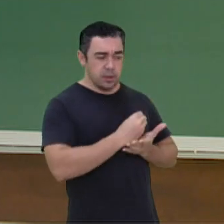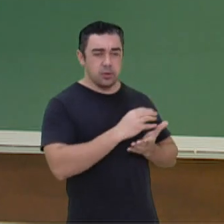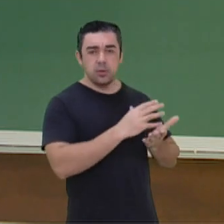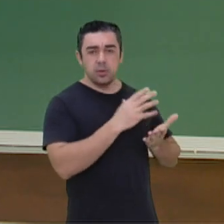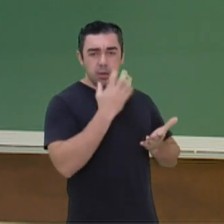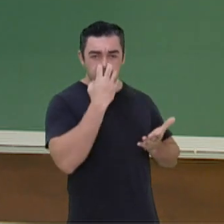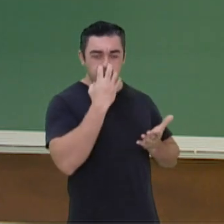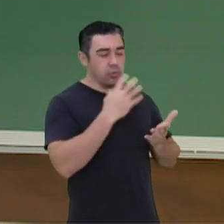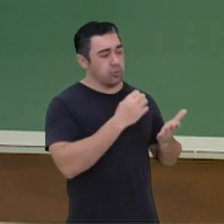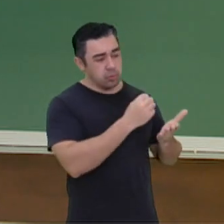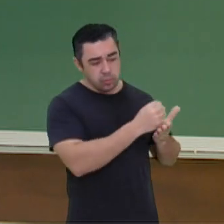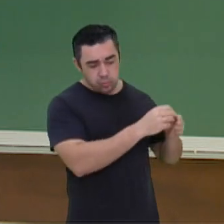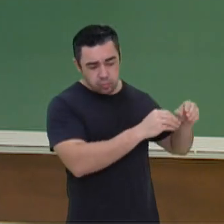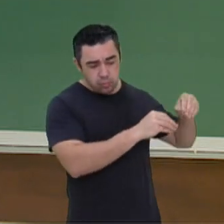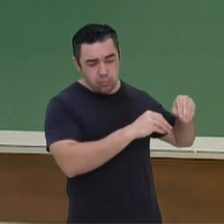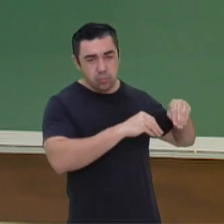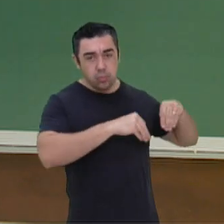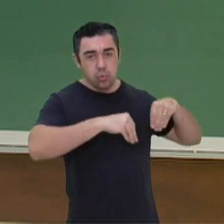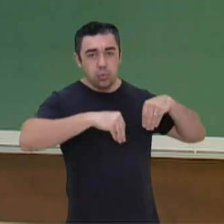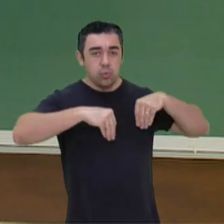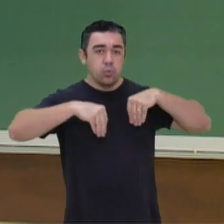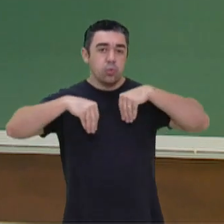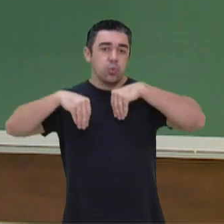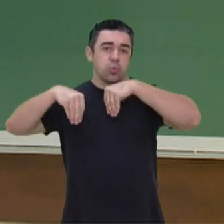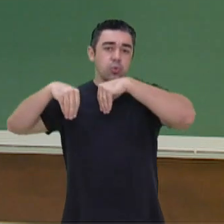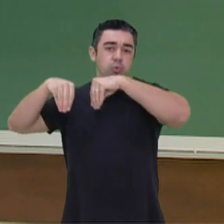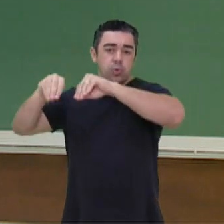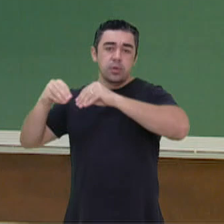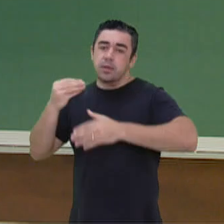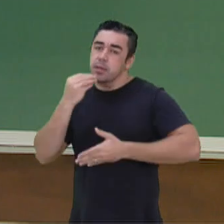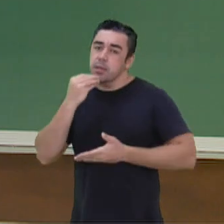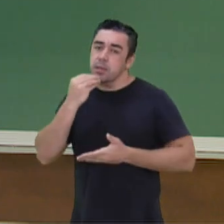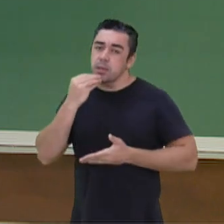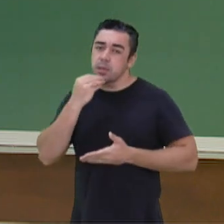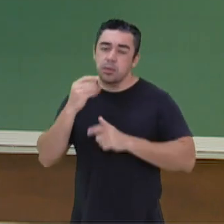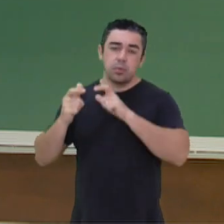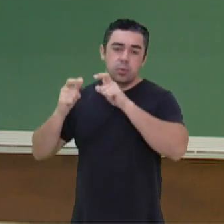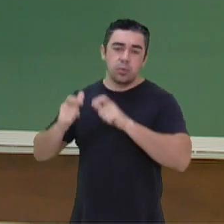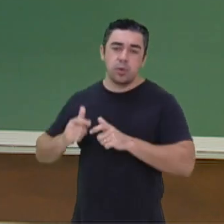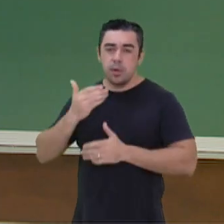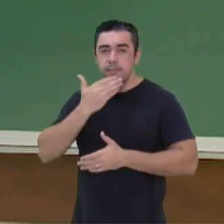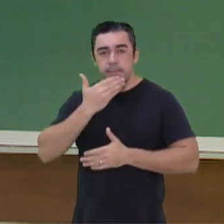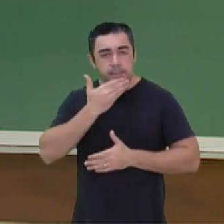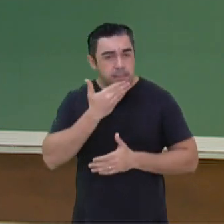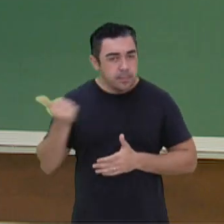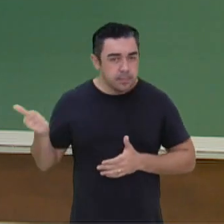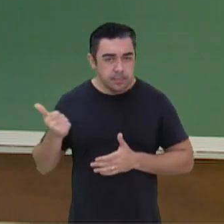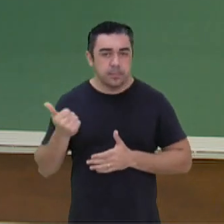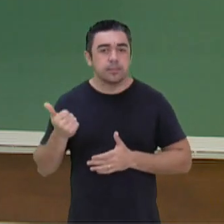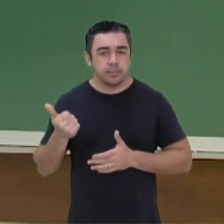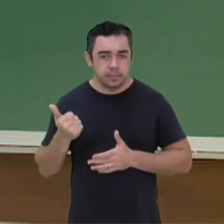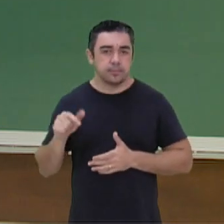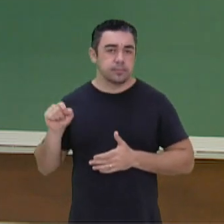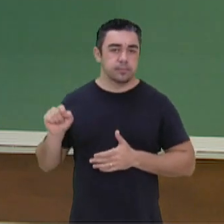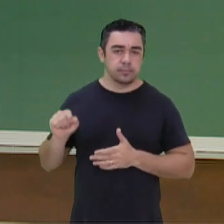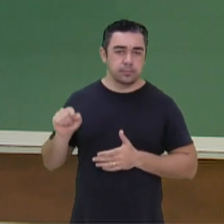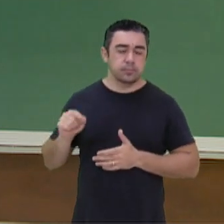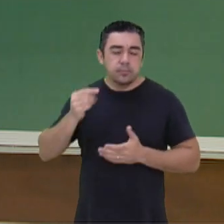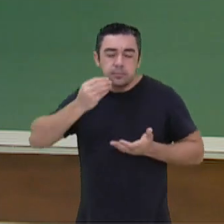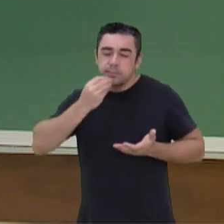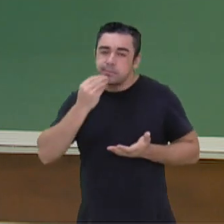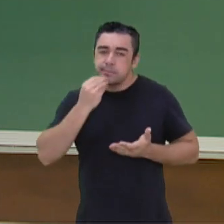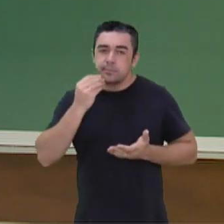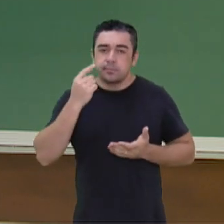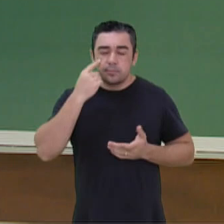cachorrinho e vai então rumo a um lugar melhor, né? Para ver se